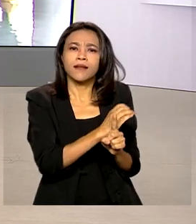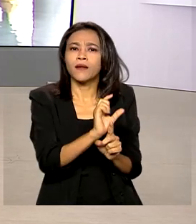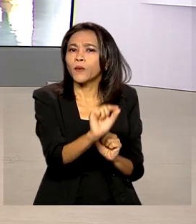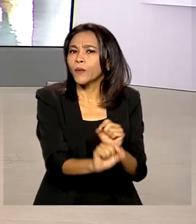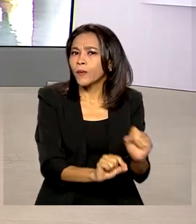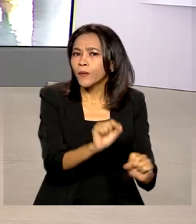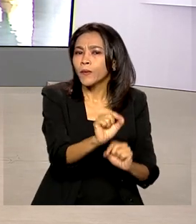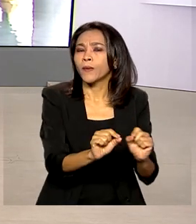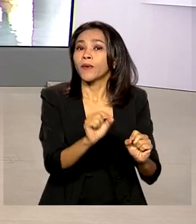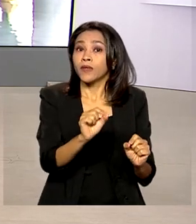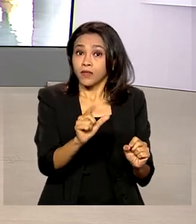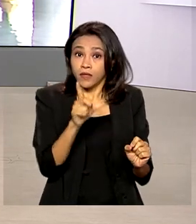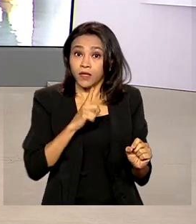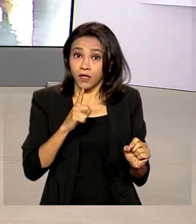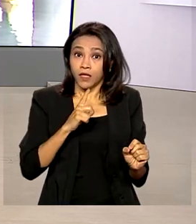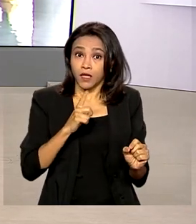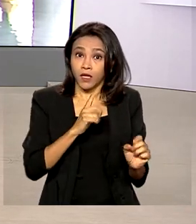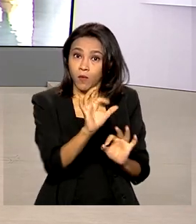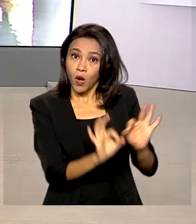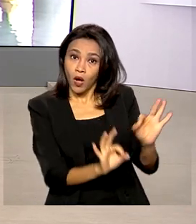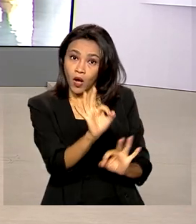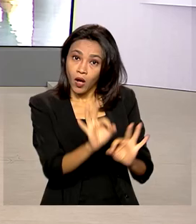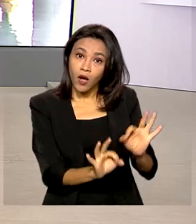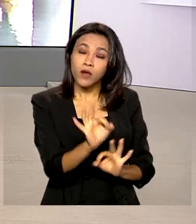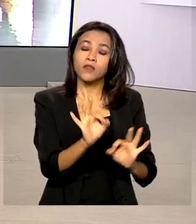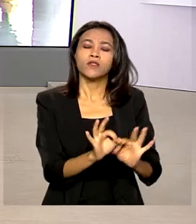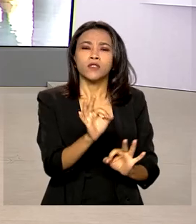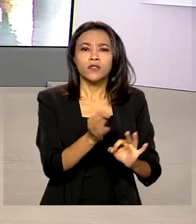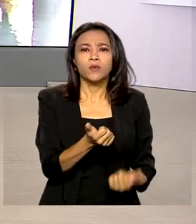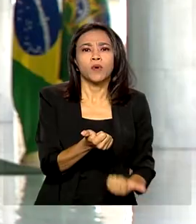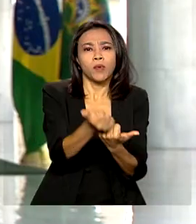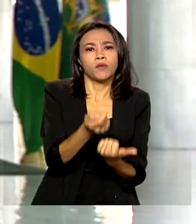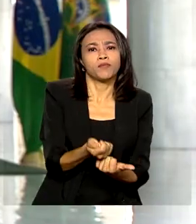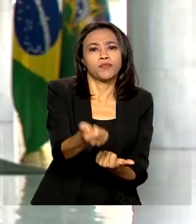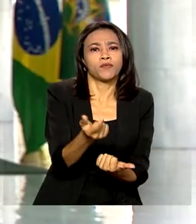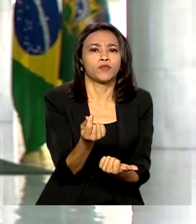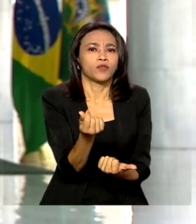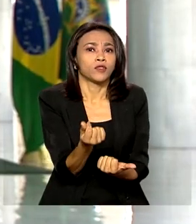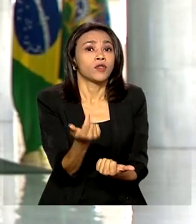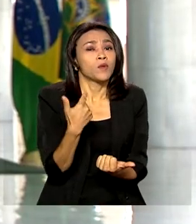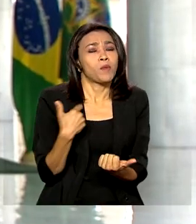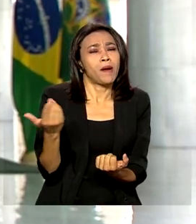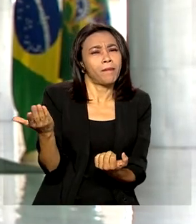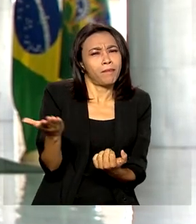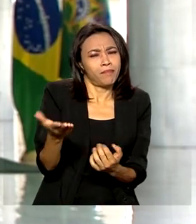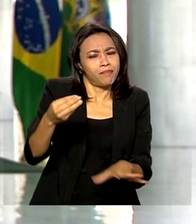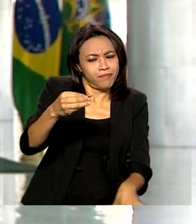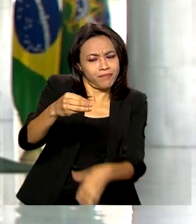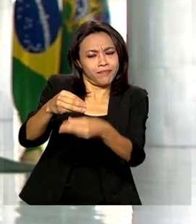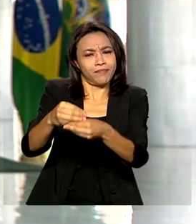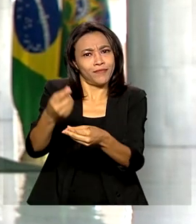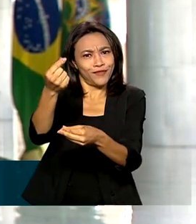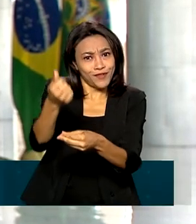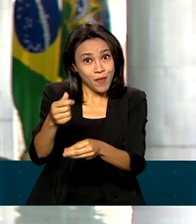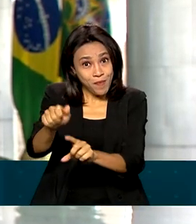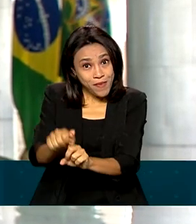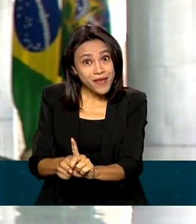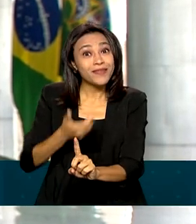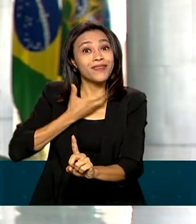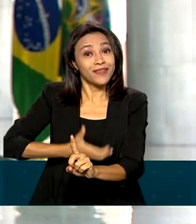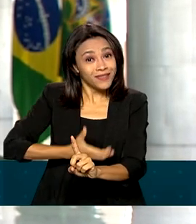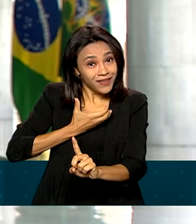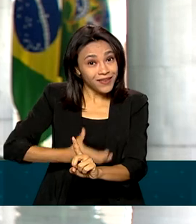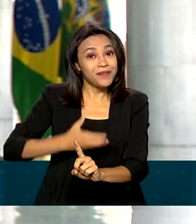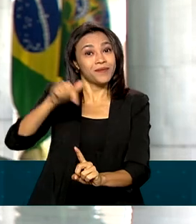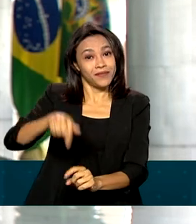existe uma reprogramação no calendário de benefício que pode permitir um recebimento de uma parcela extra ainda no mês de dezembro deste